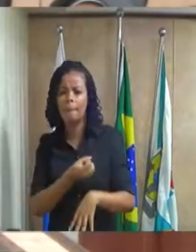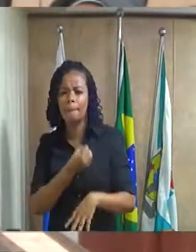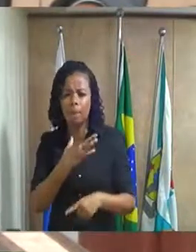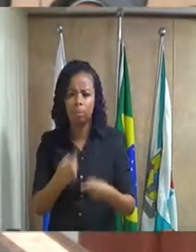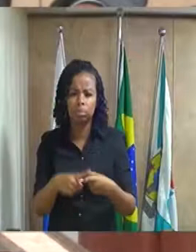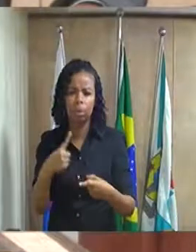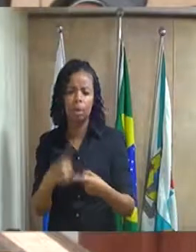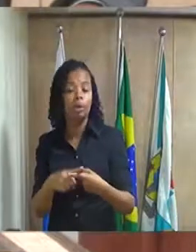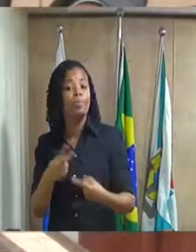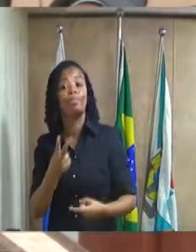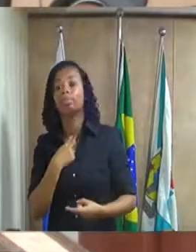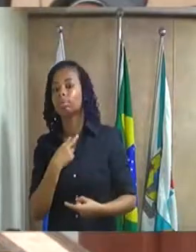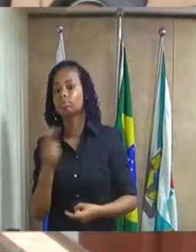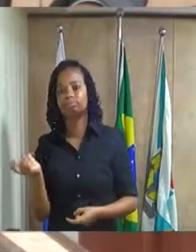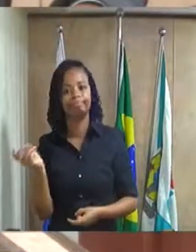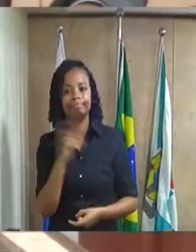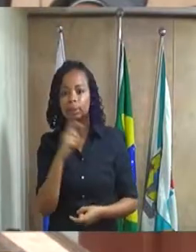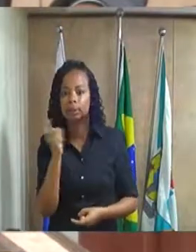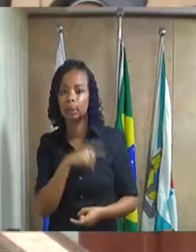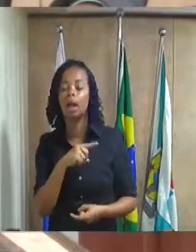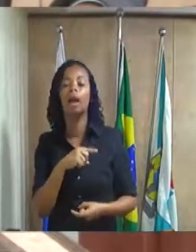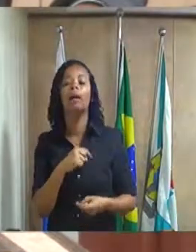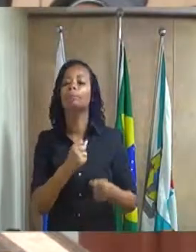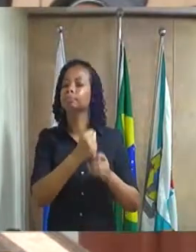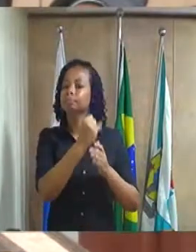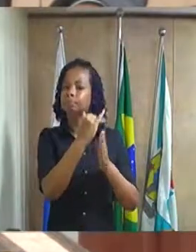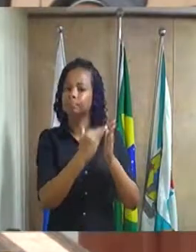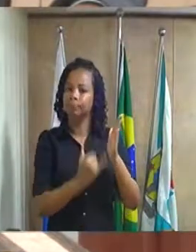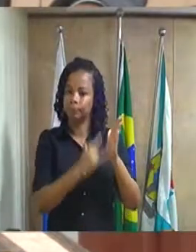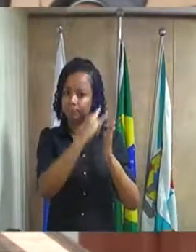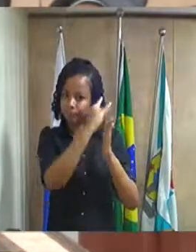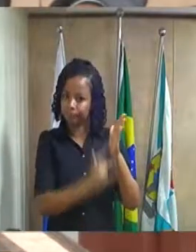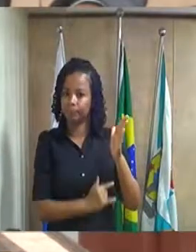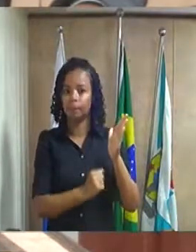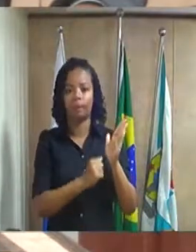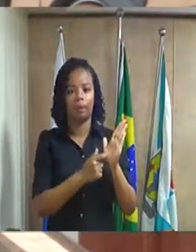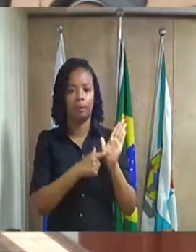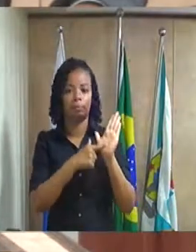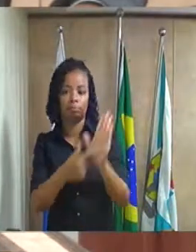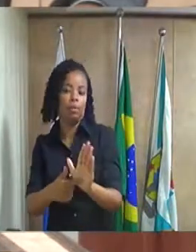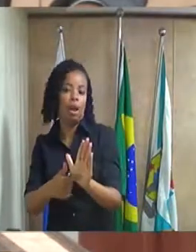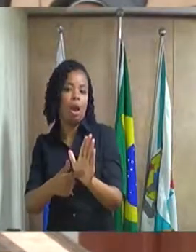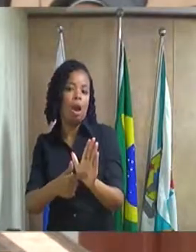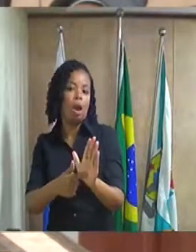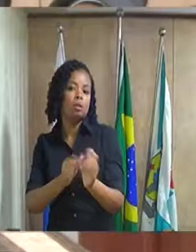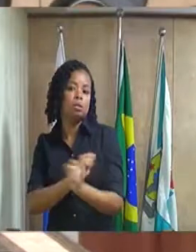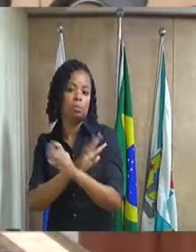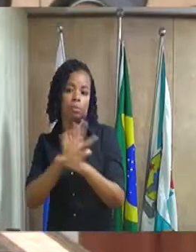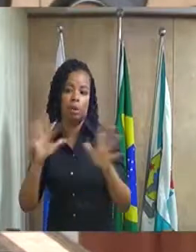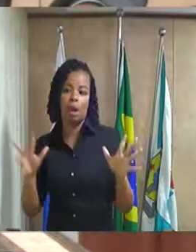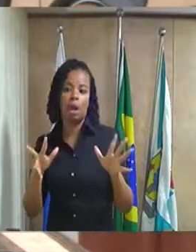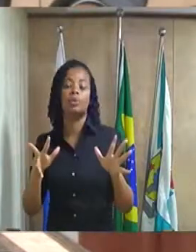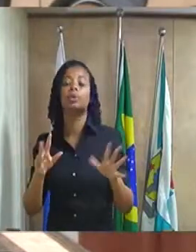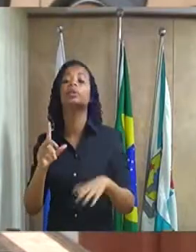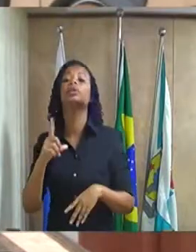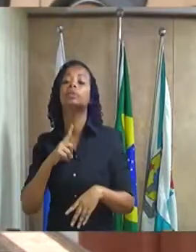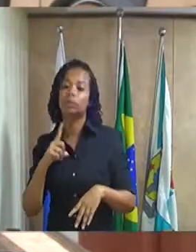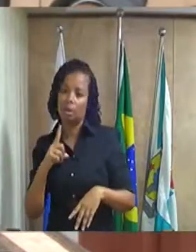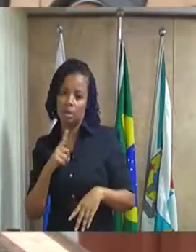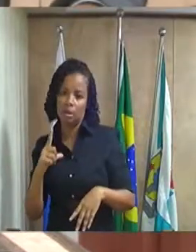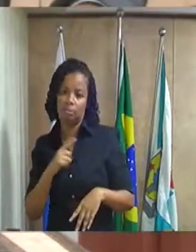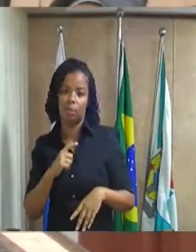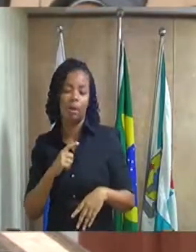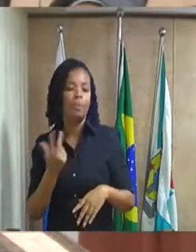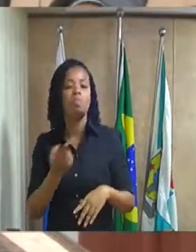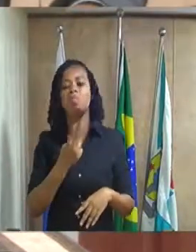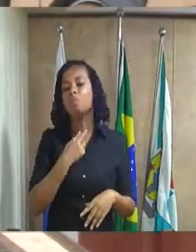não pode mentir. Ele vai declarar o que ele tem. então, ele não pode declarar alguma coisa que não existe no lugar